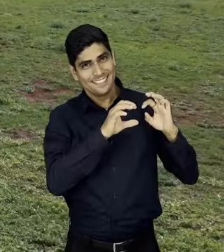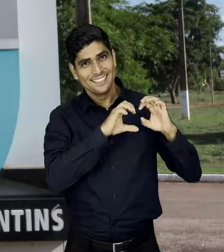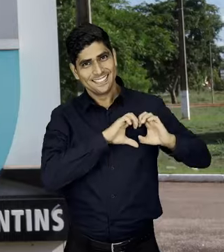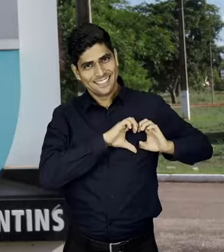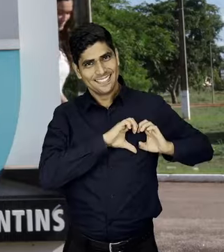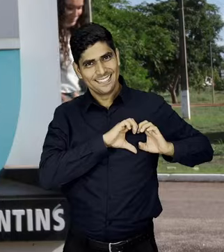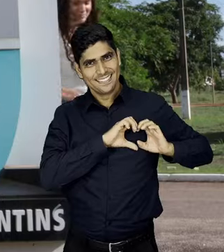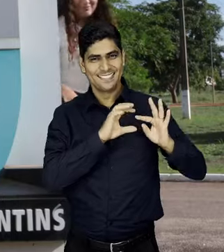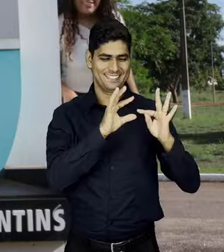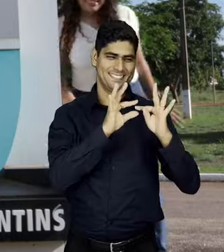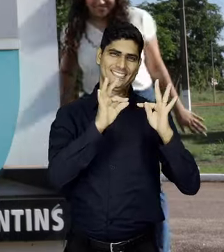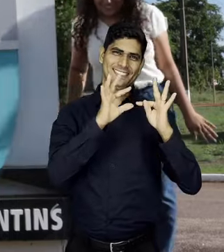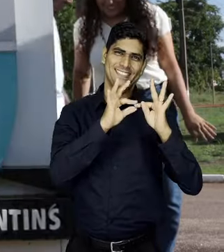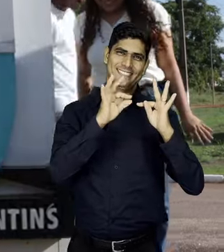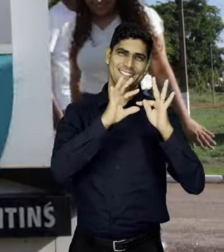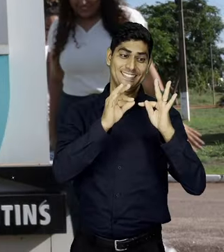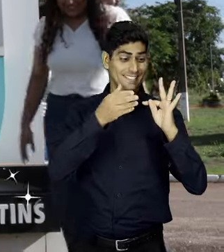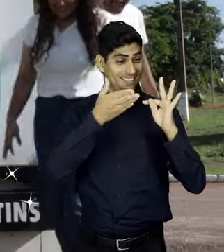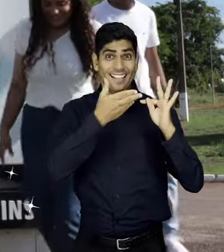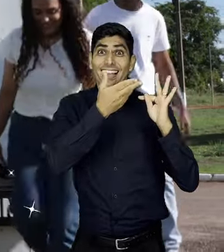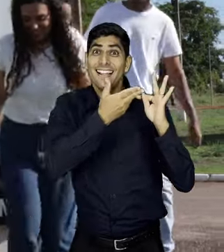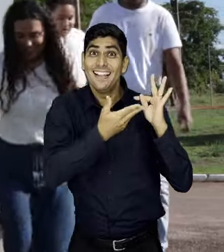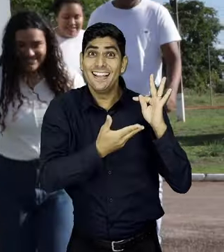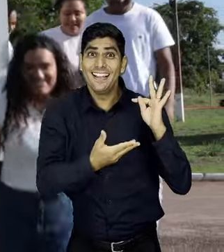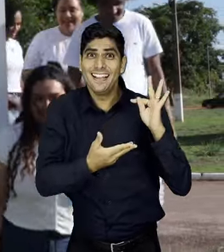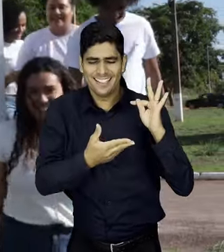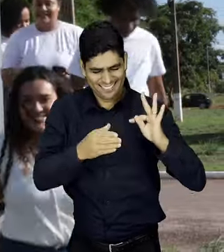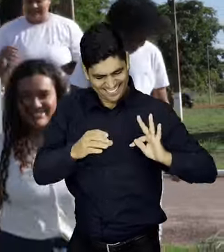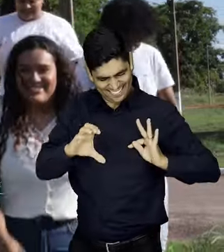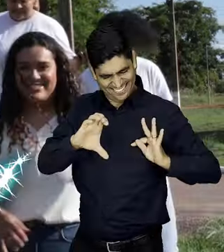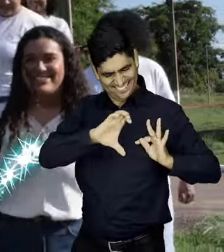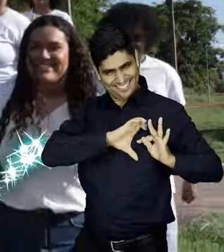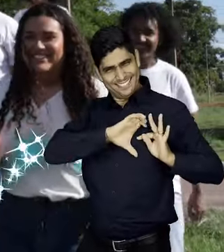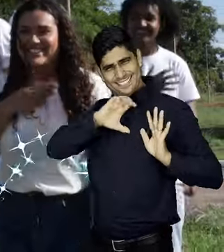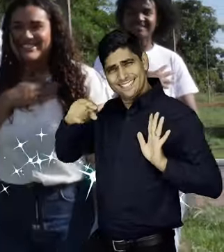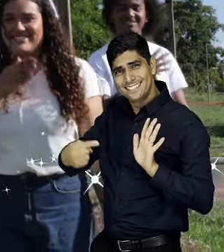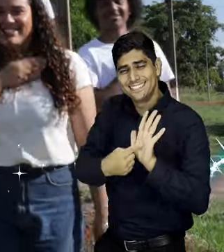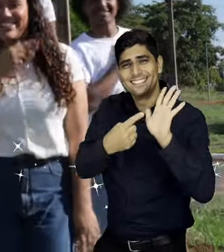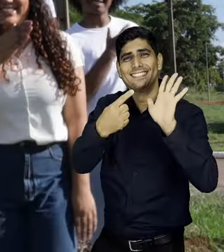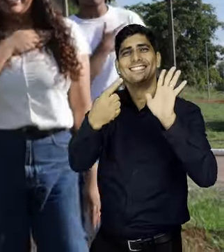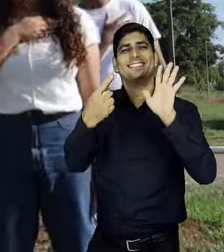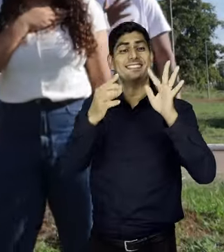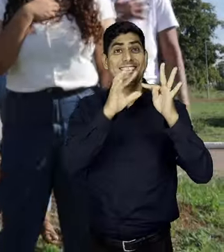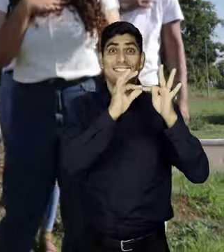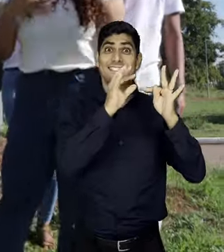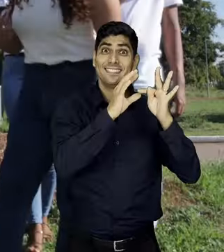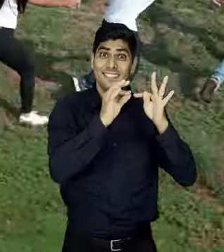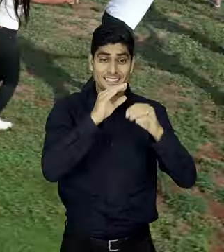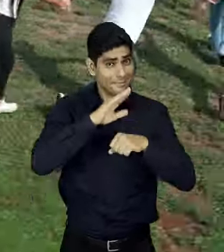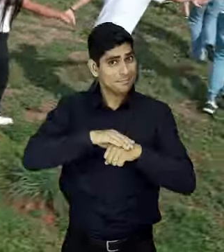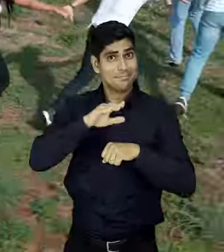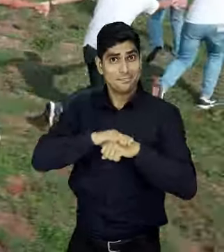A UFD está na nossa frente A UFD atinge o coração